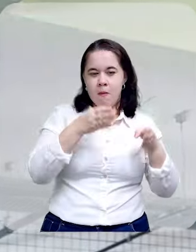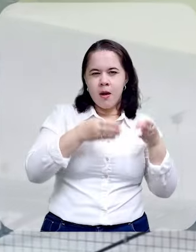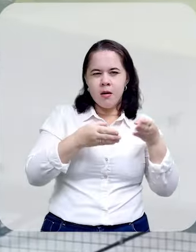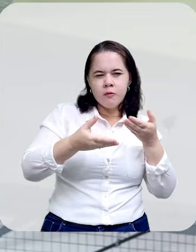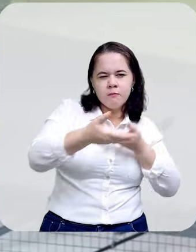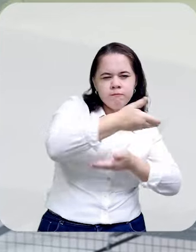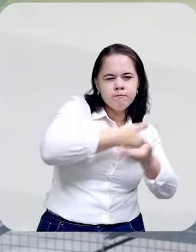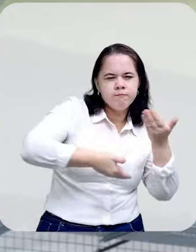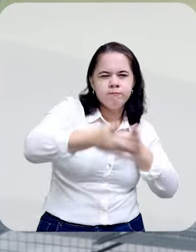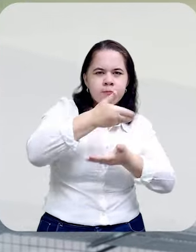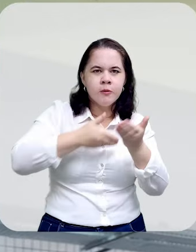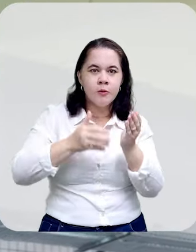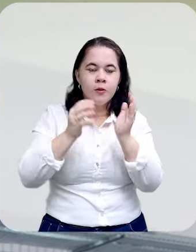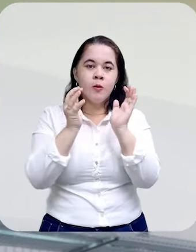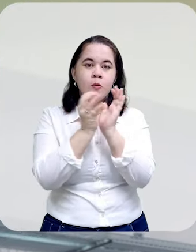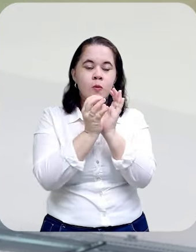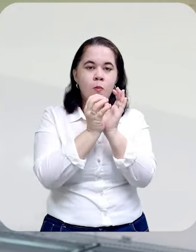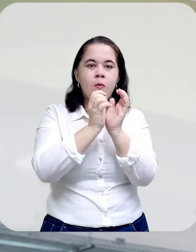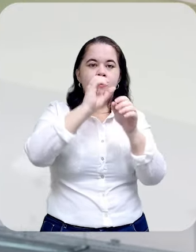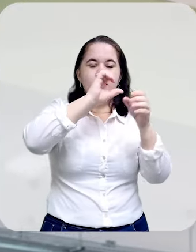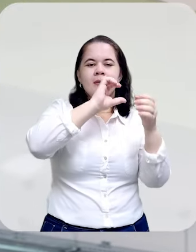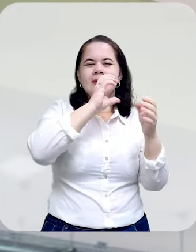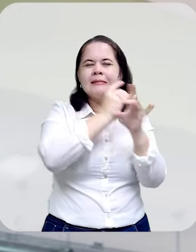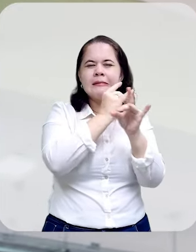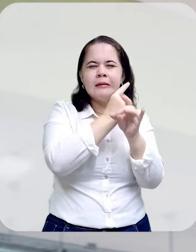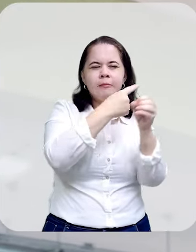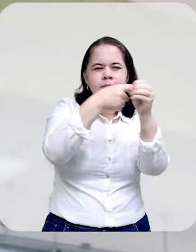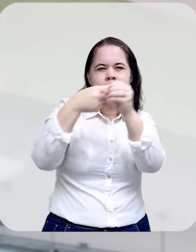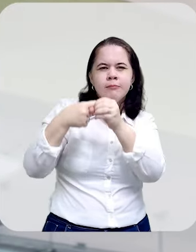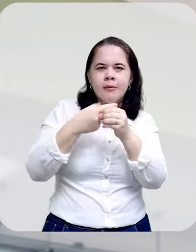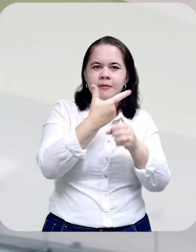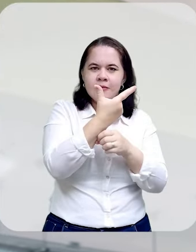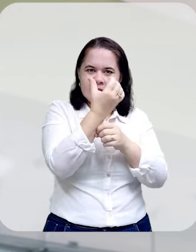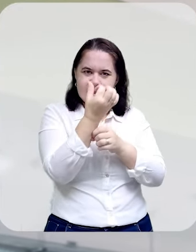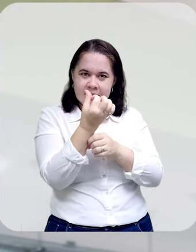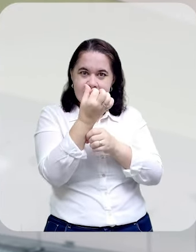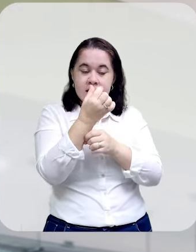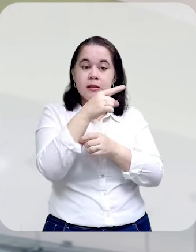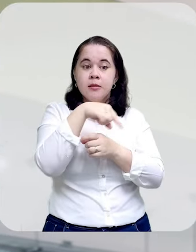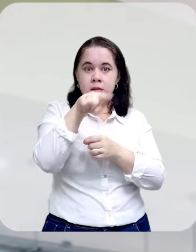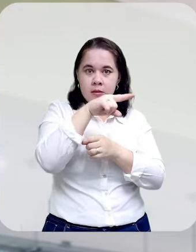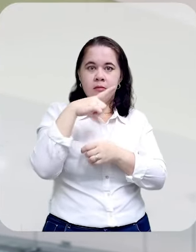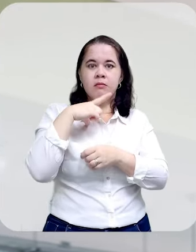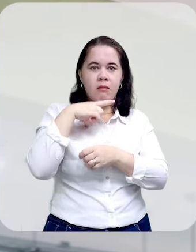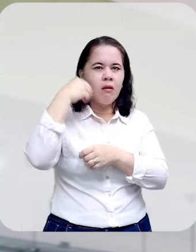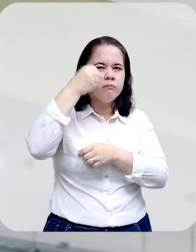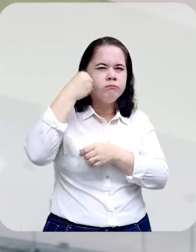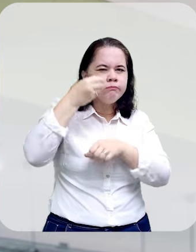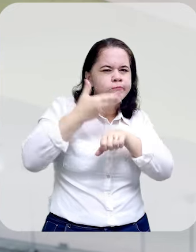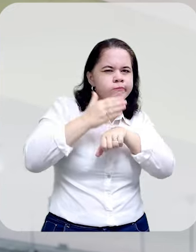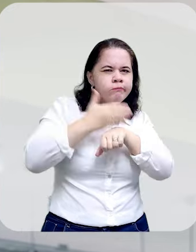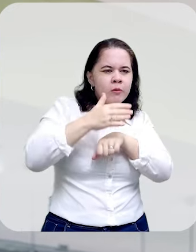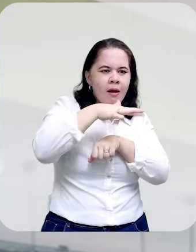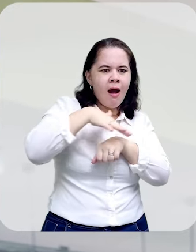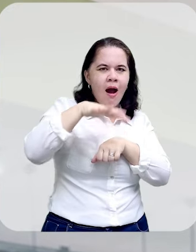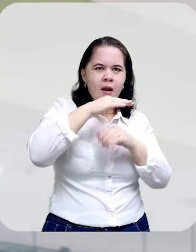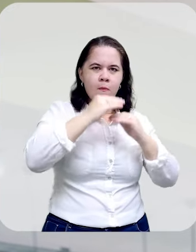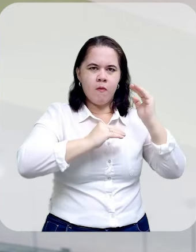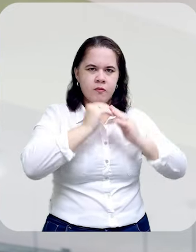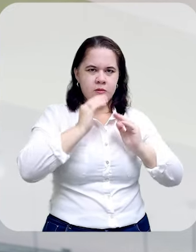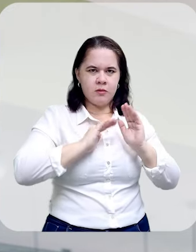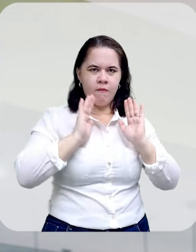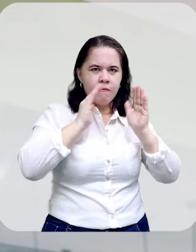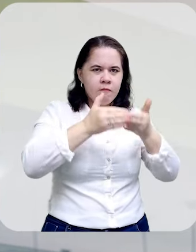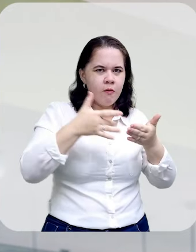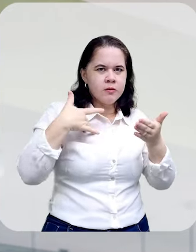Após um período de integração nos 26 municípios onde a residência em área profissional em saúde é executada,